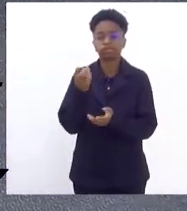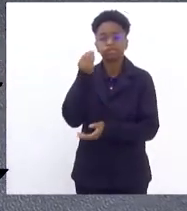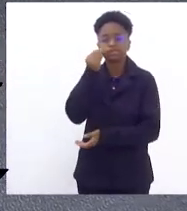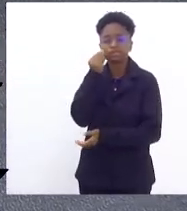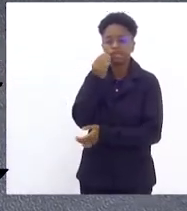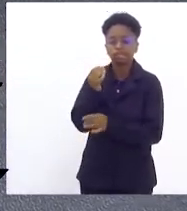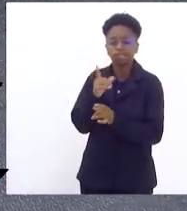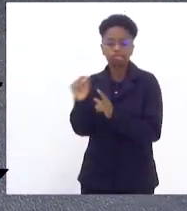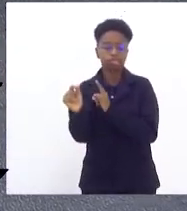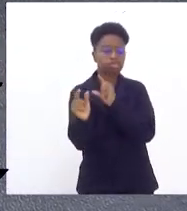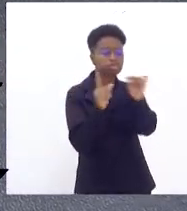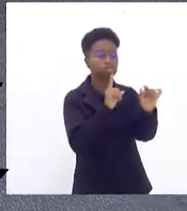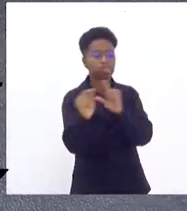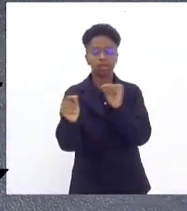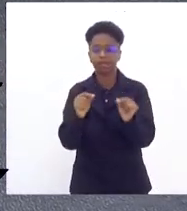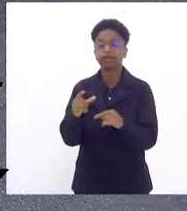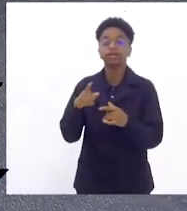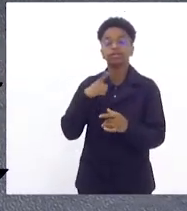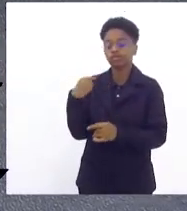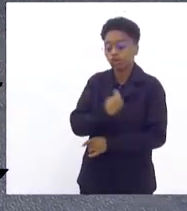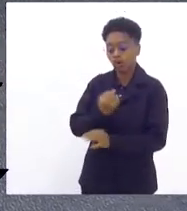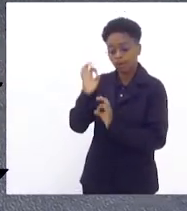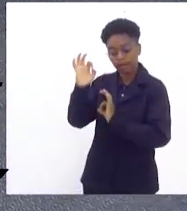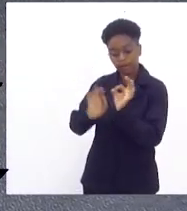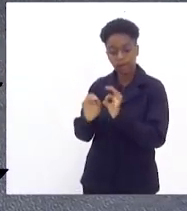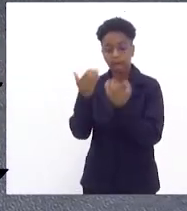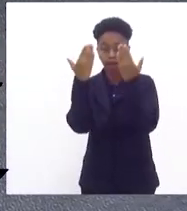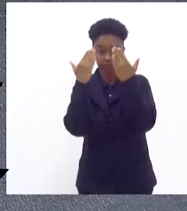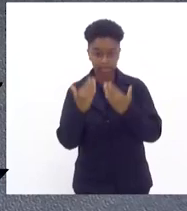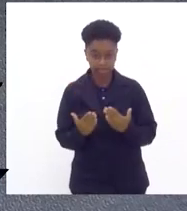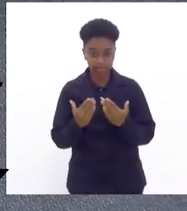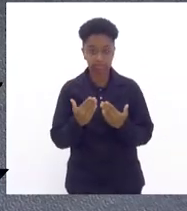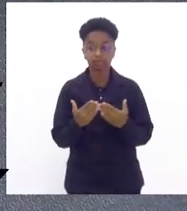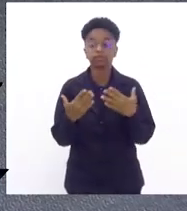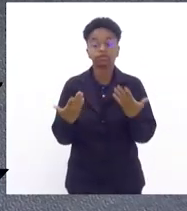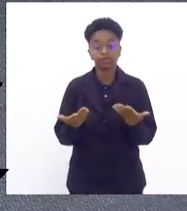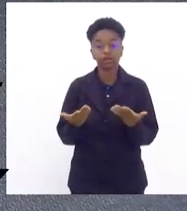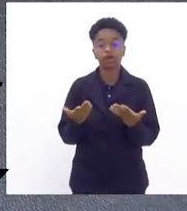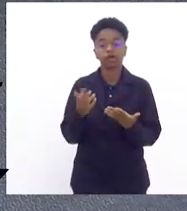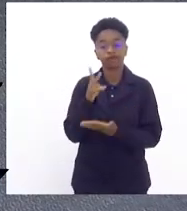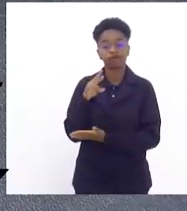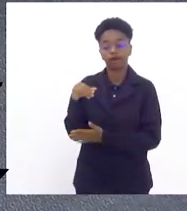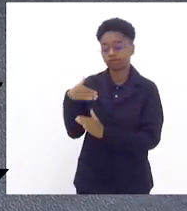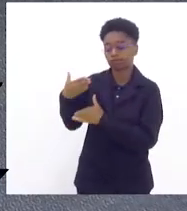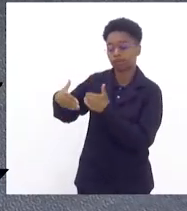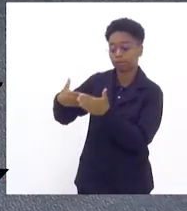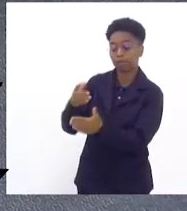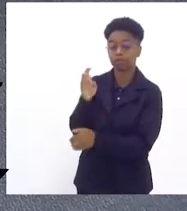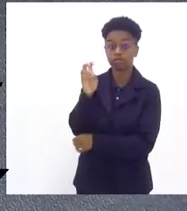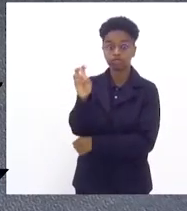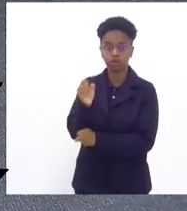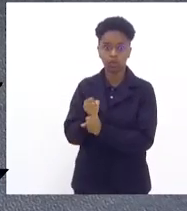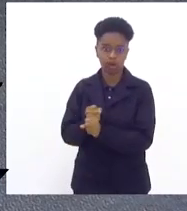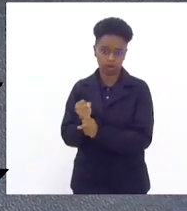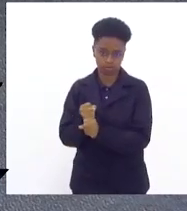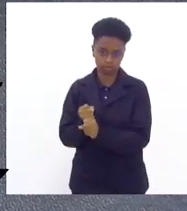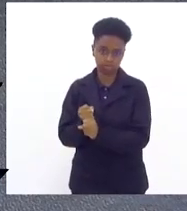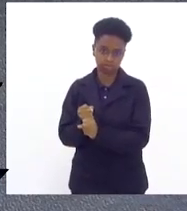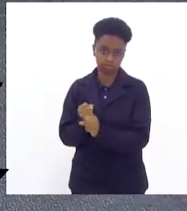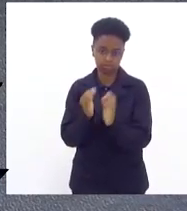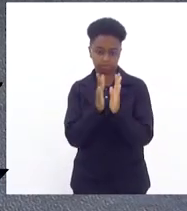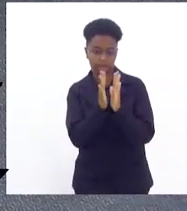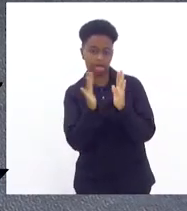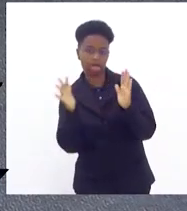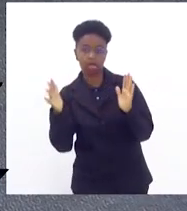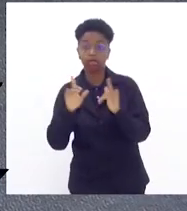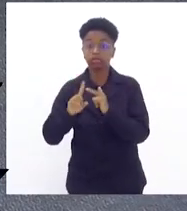fazendo estamos preparando estamos analisando e vão se passar cinco anos para aí